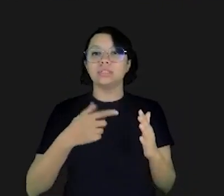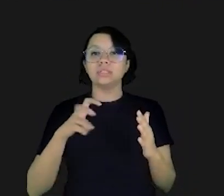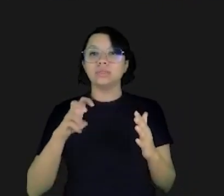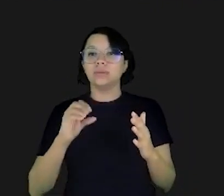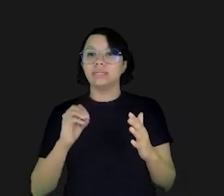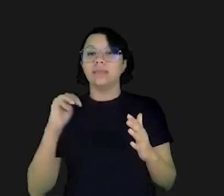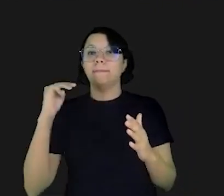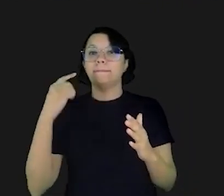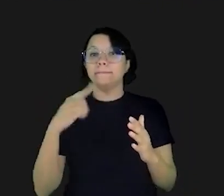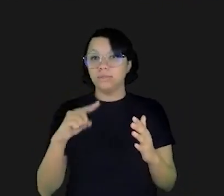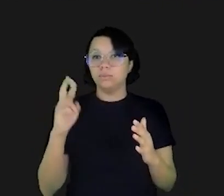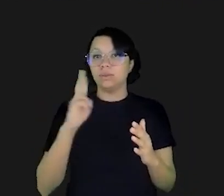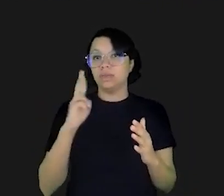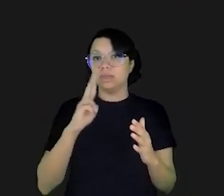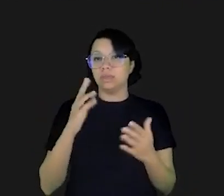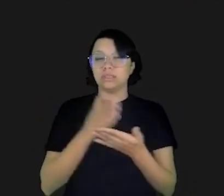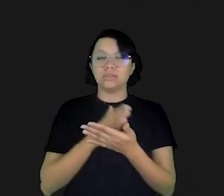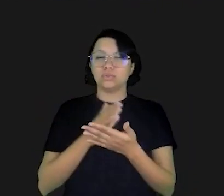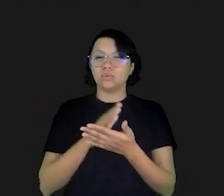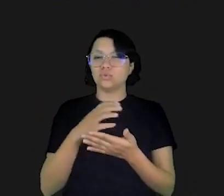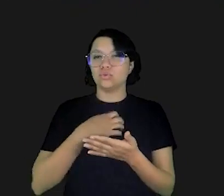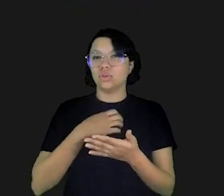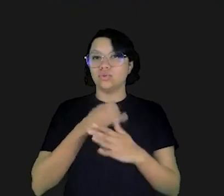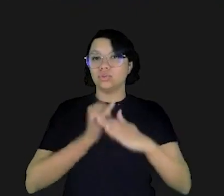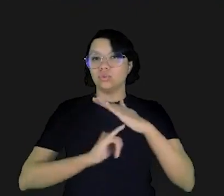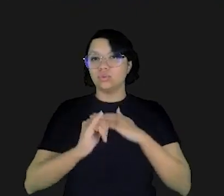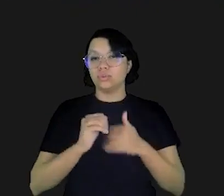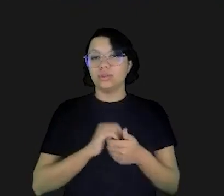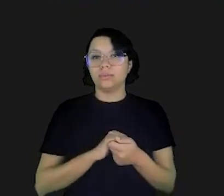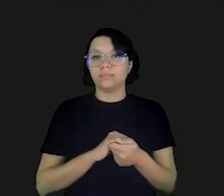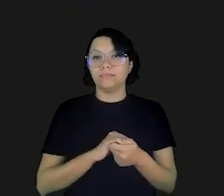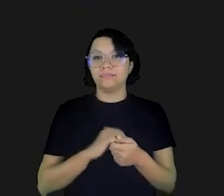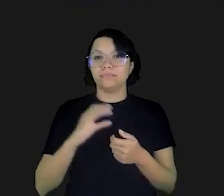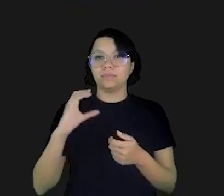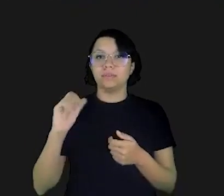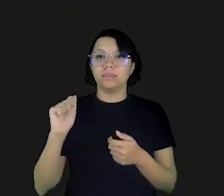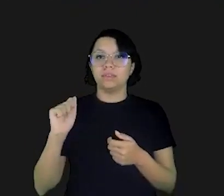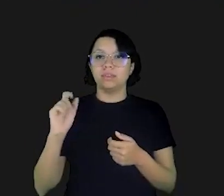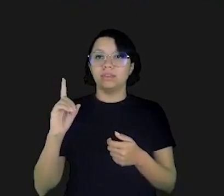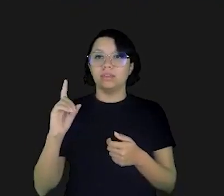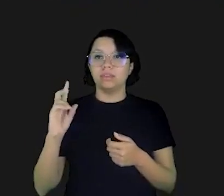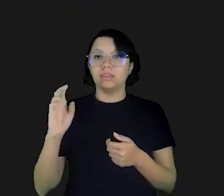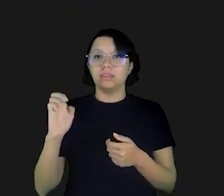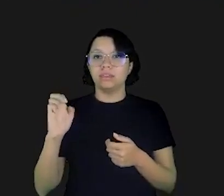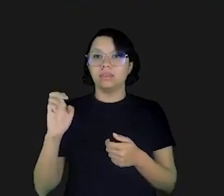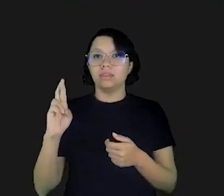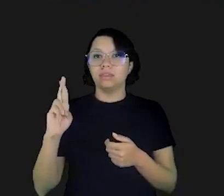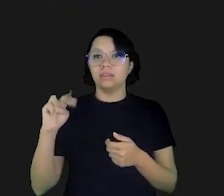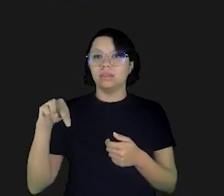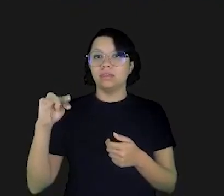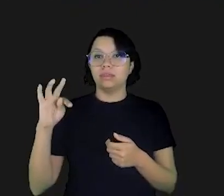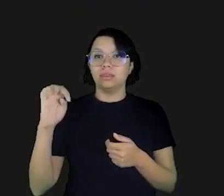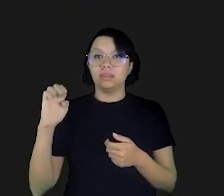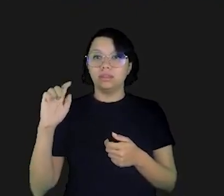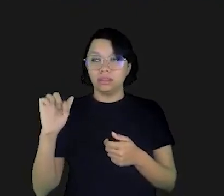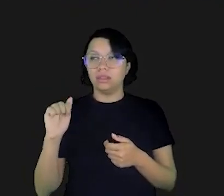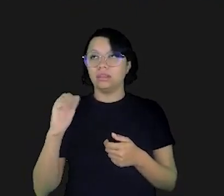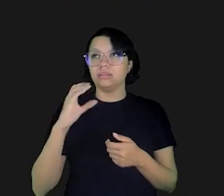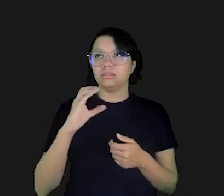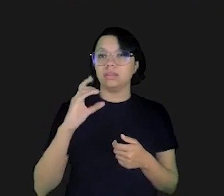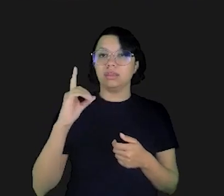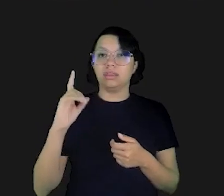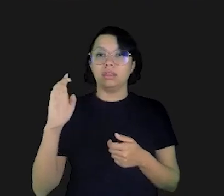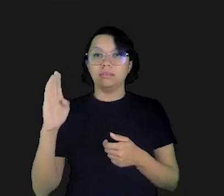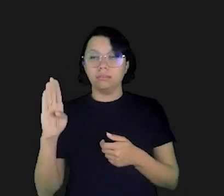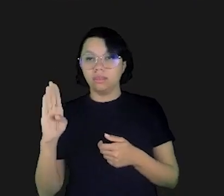de até 250 mil reais em algumas modalidades de investimento caderneta de poupança é uma delas